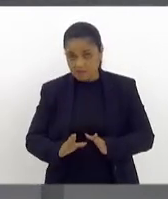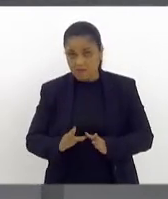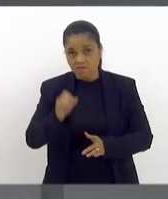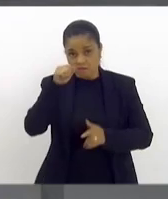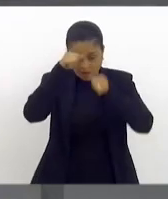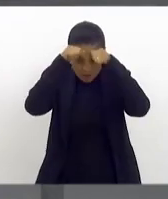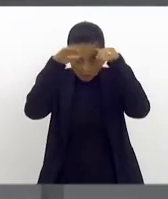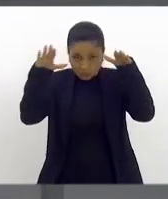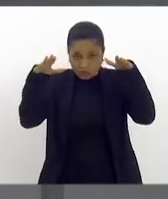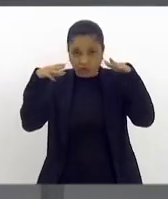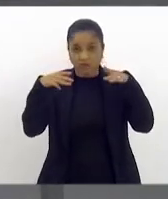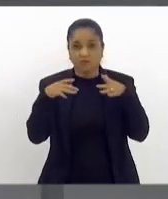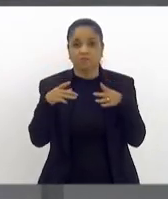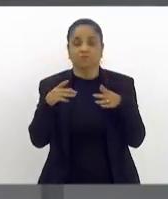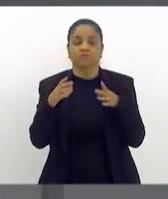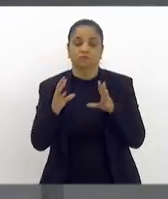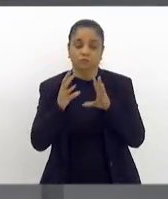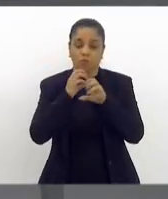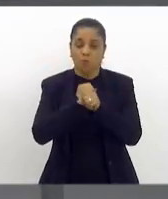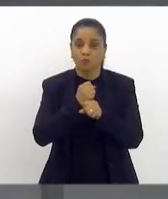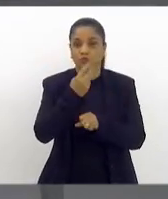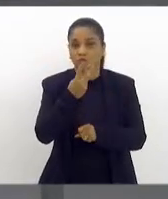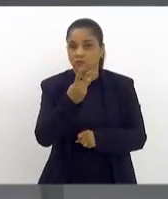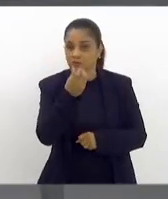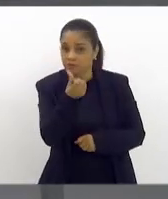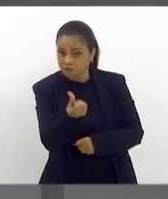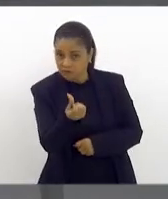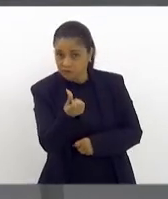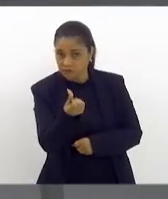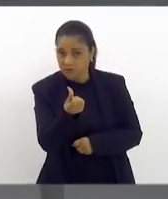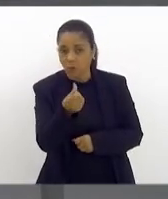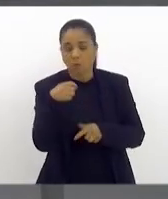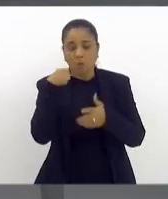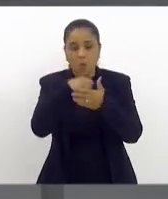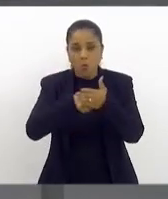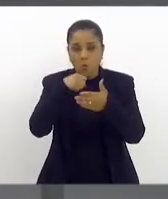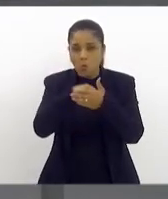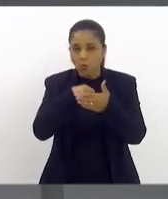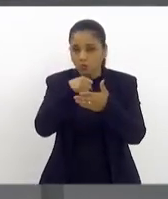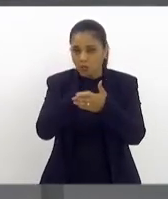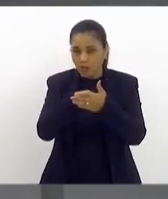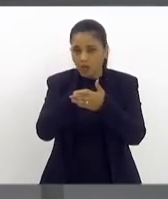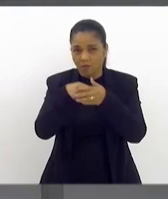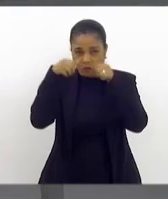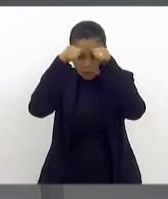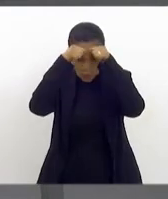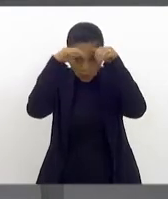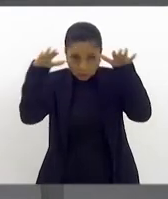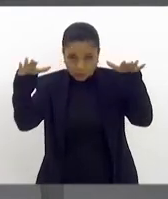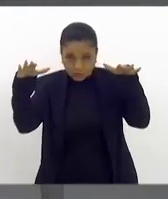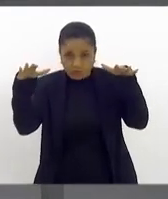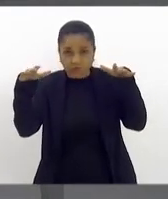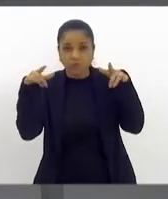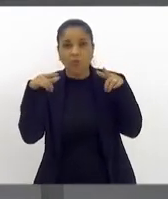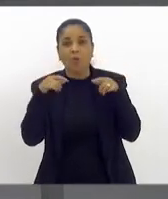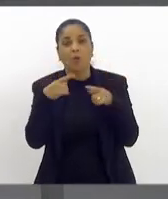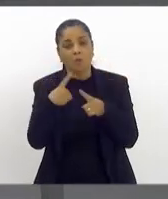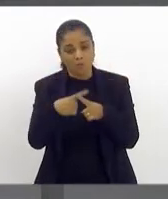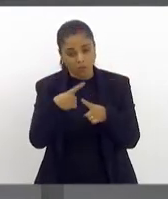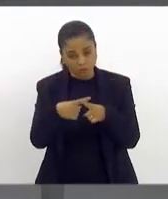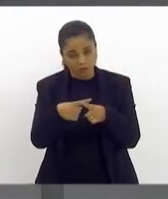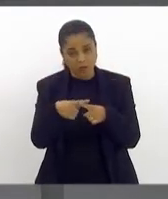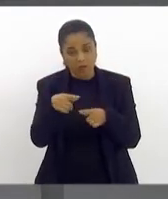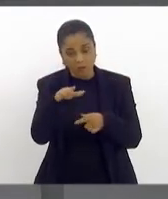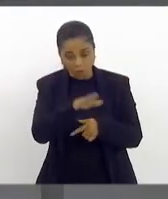pelos direitos das pessoas com autismo. Digo às pessoas, não às crianças, porque o autismo cresce, o